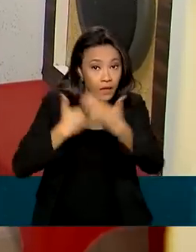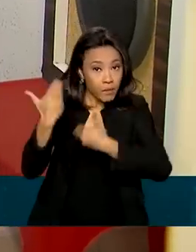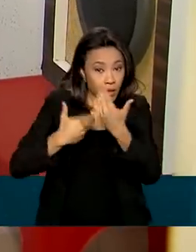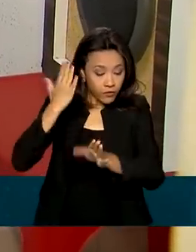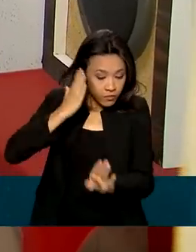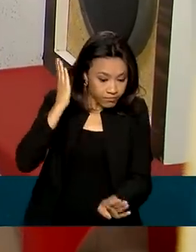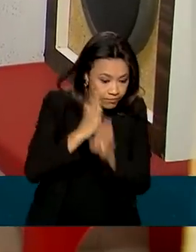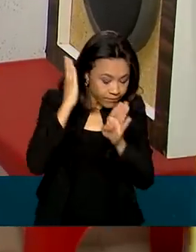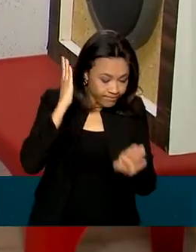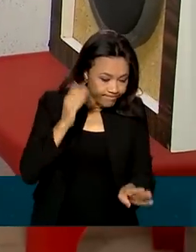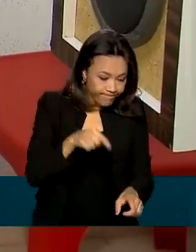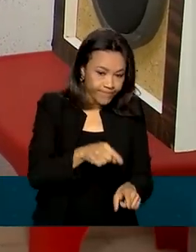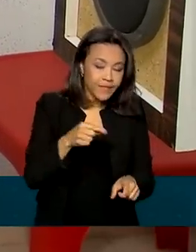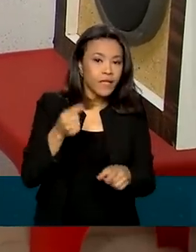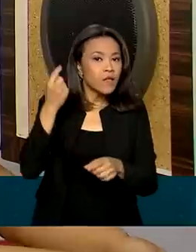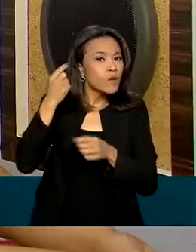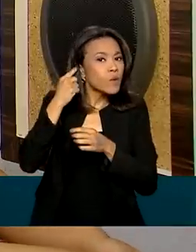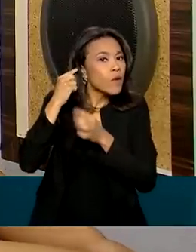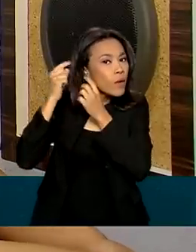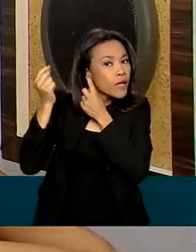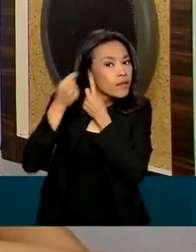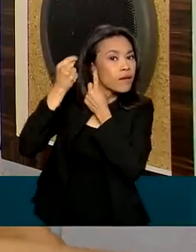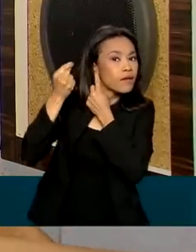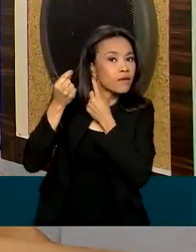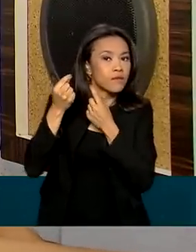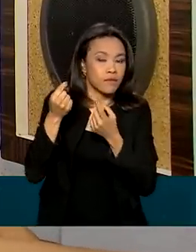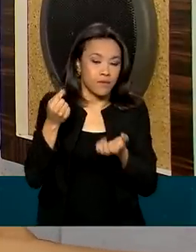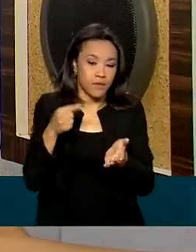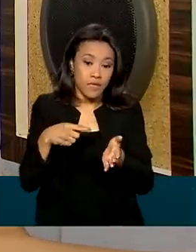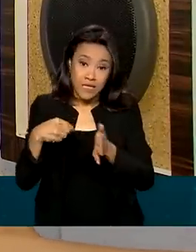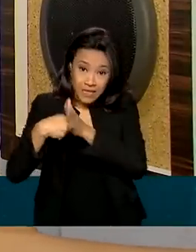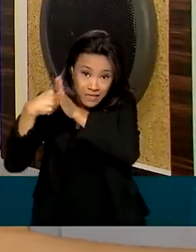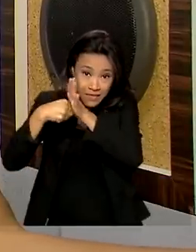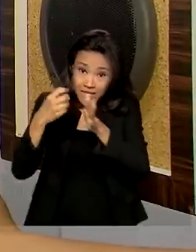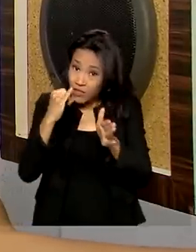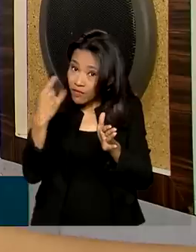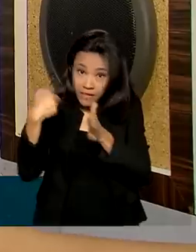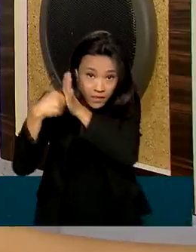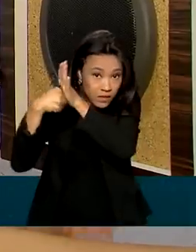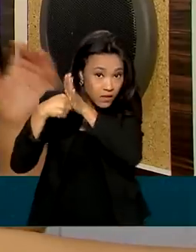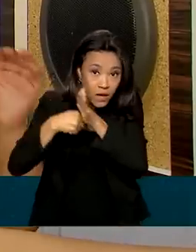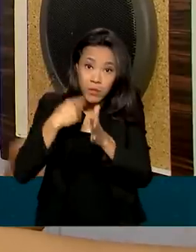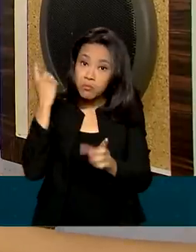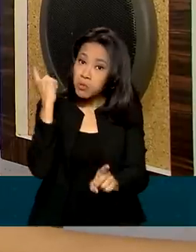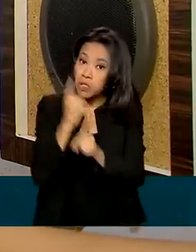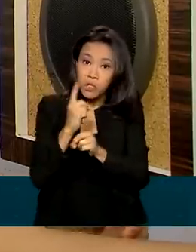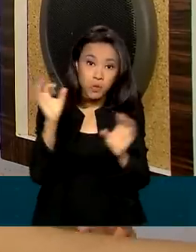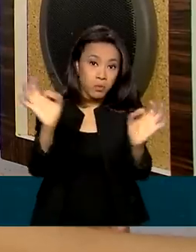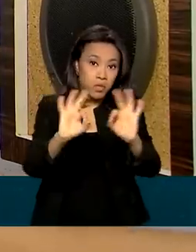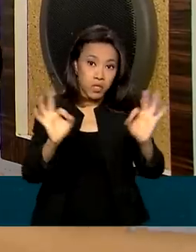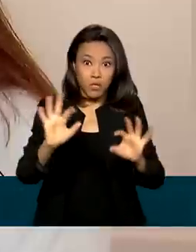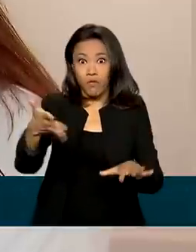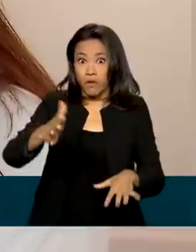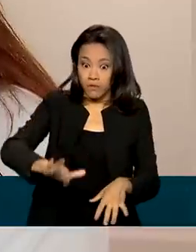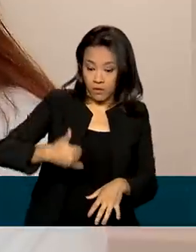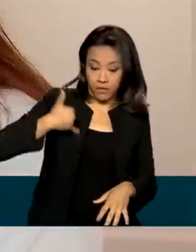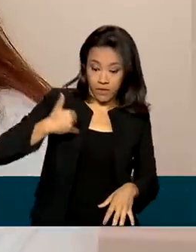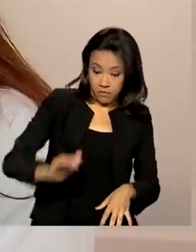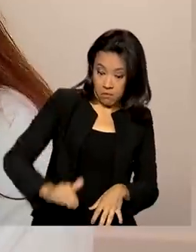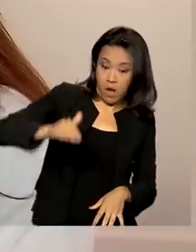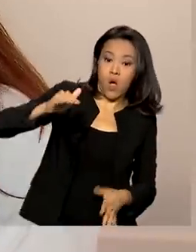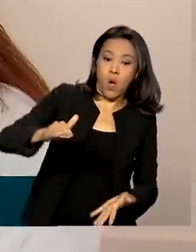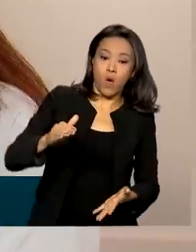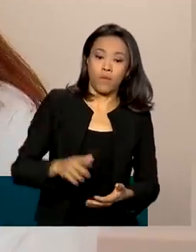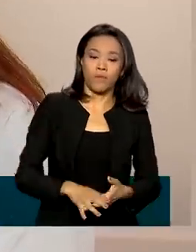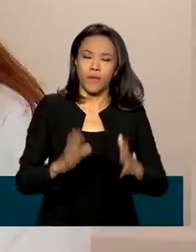diagnosticada no teste da orelhinha. Se não fosse esse exame, a gente não descobriria, né? Talvez descobrisse quando ela estivesse bem maior. Em casa,